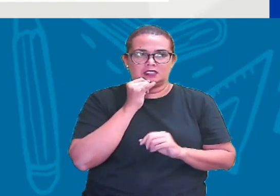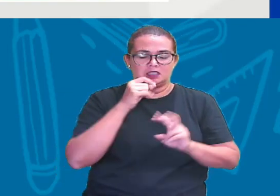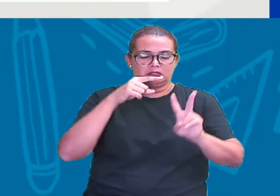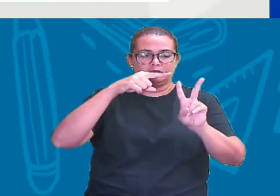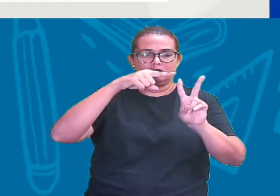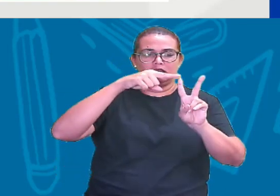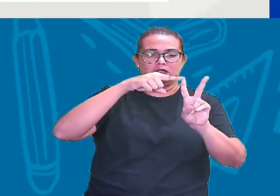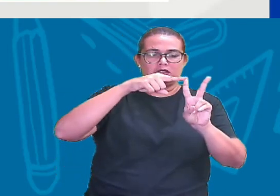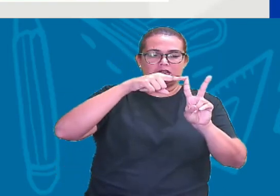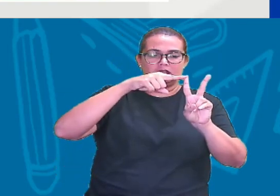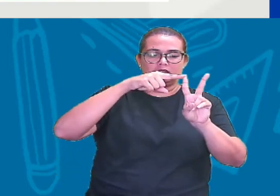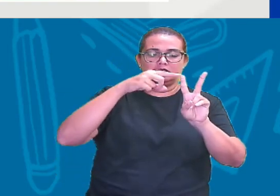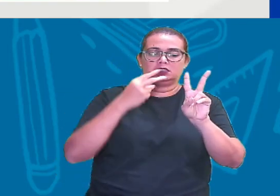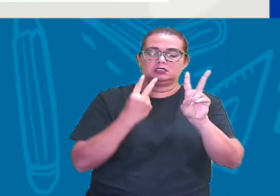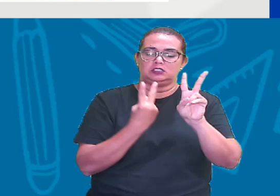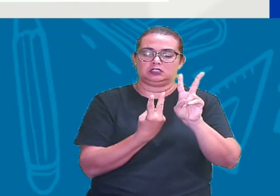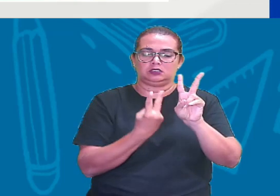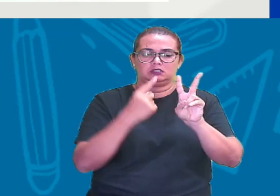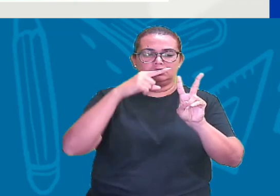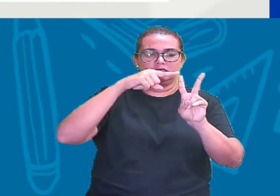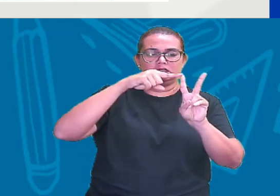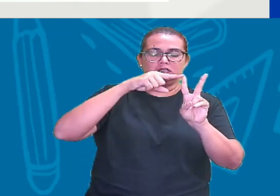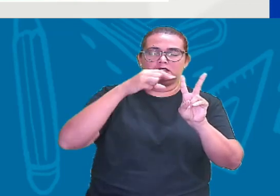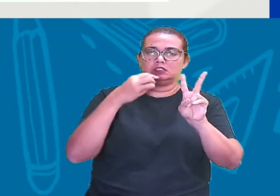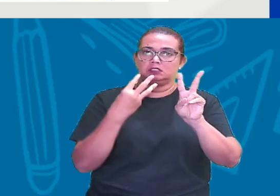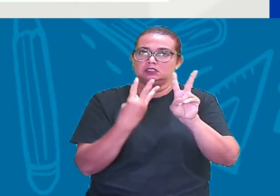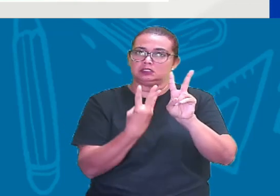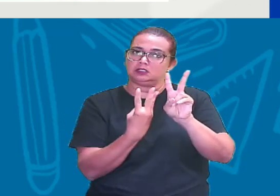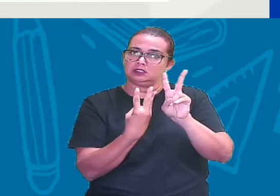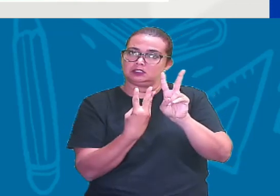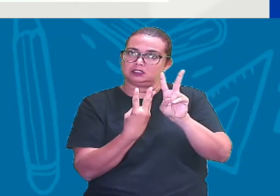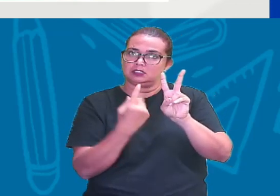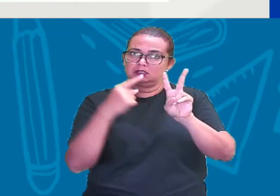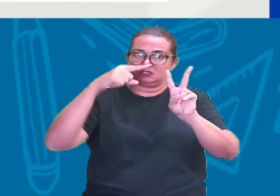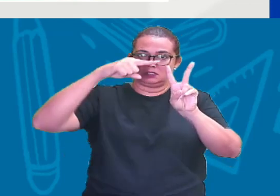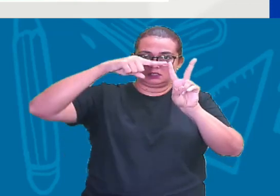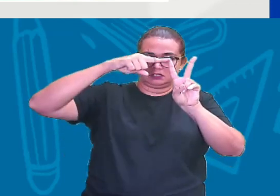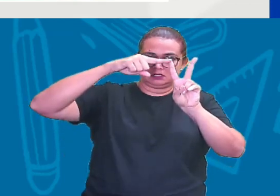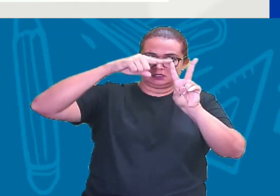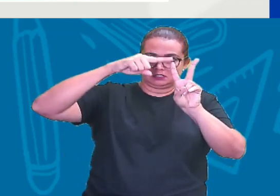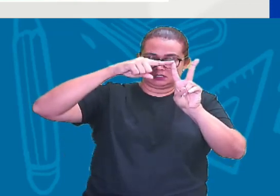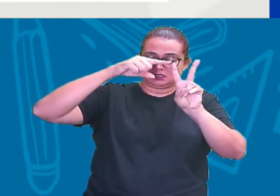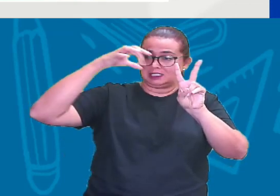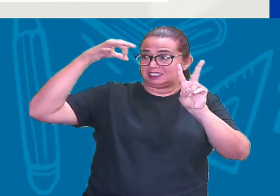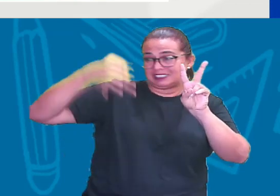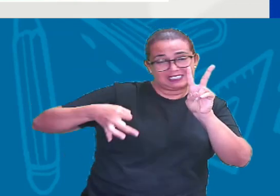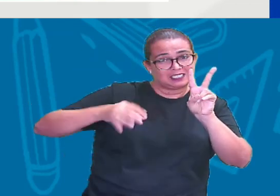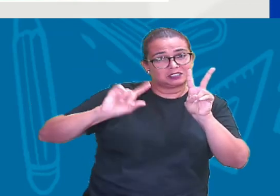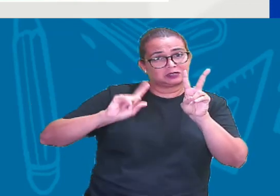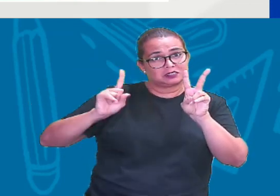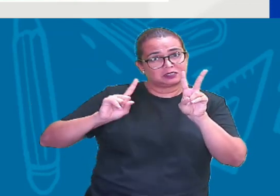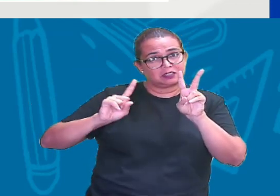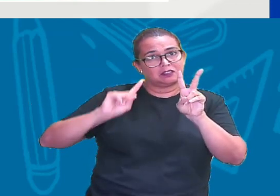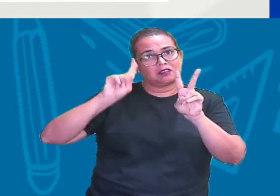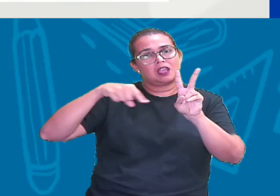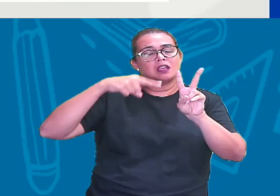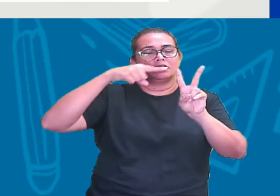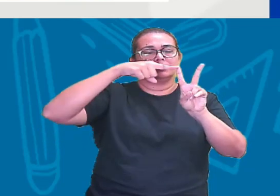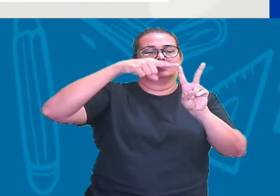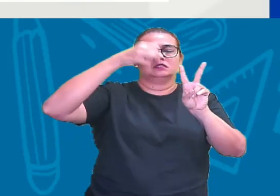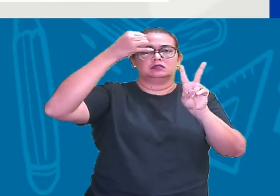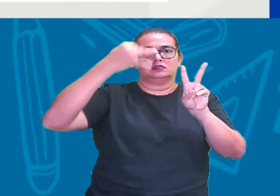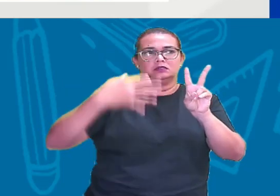raiz de 2, raiz de 3, raízes não exatas Nosso querido